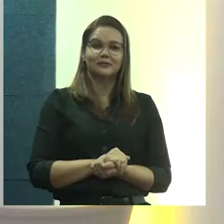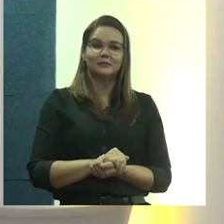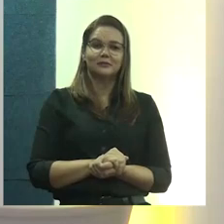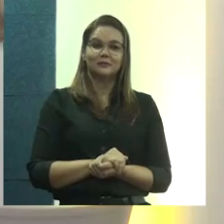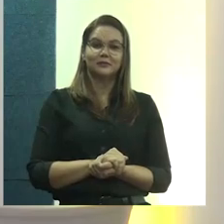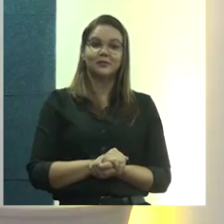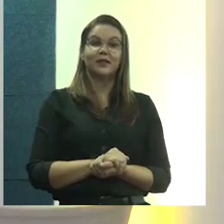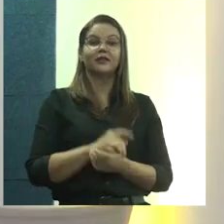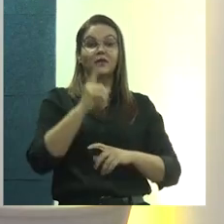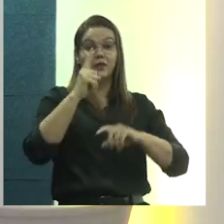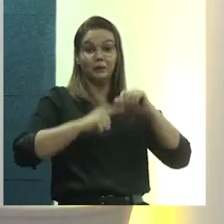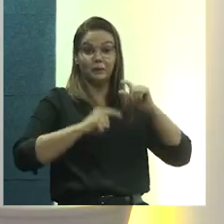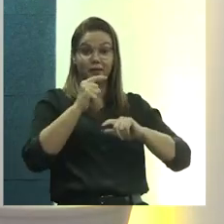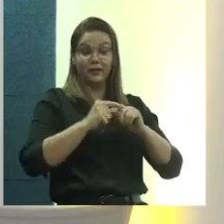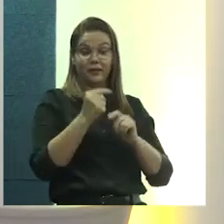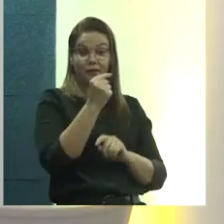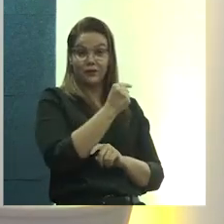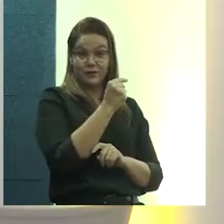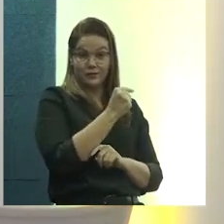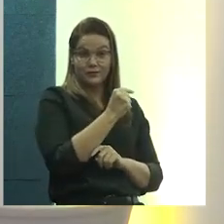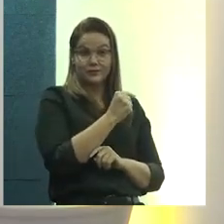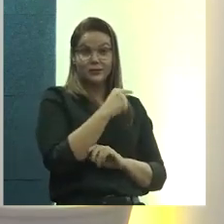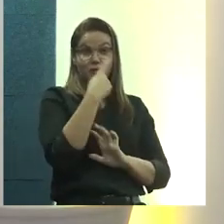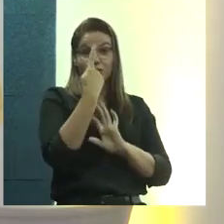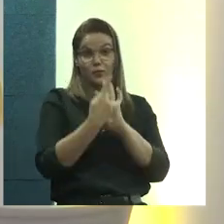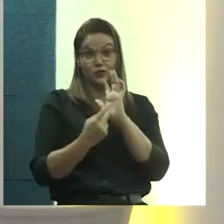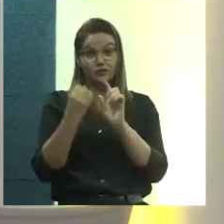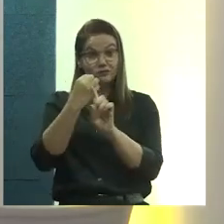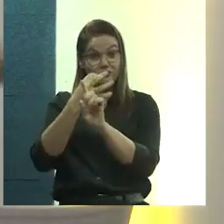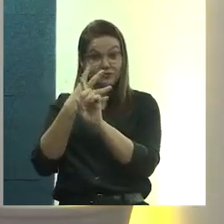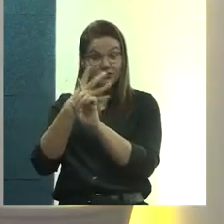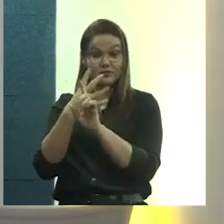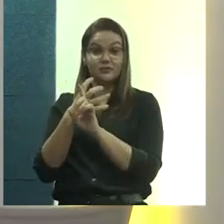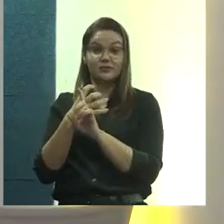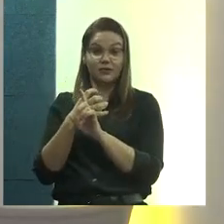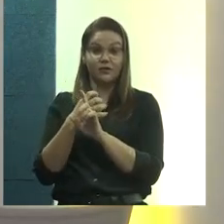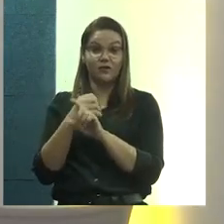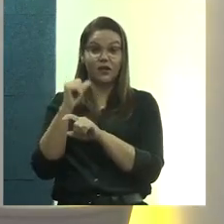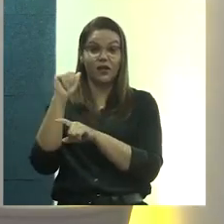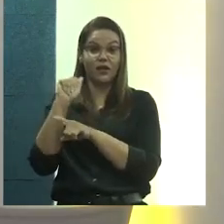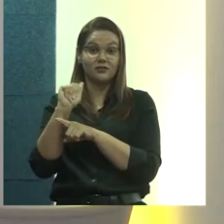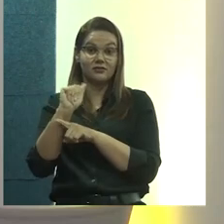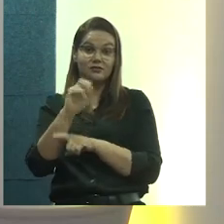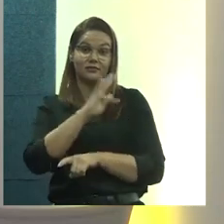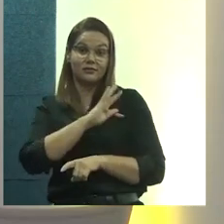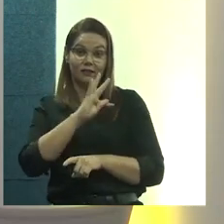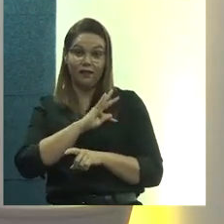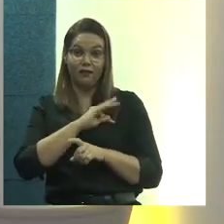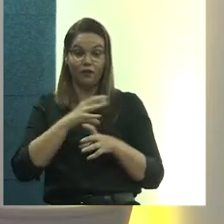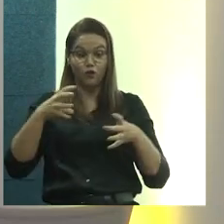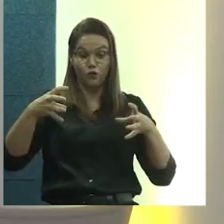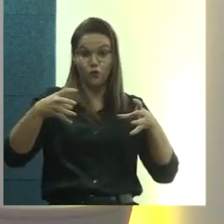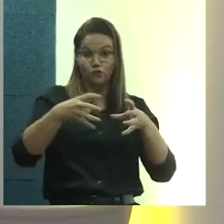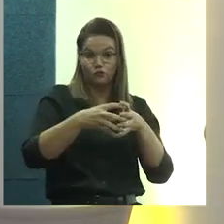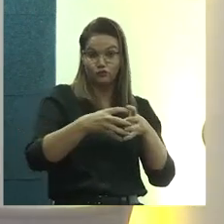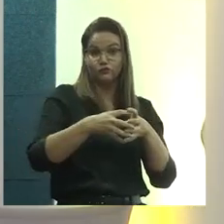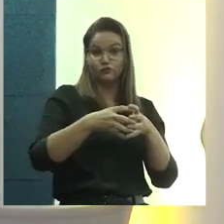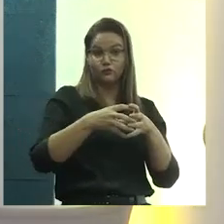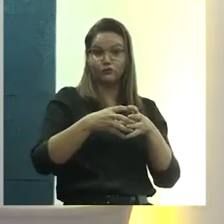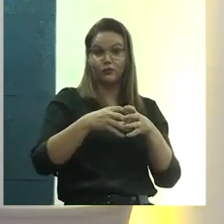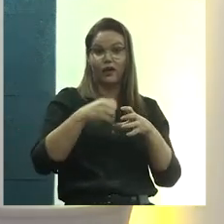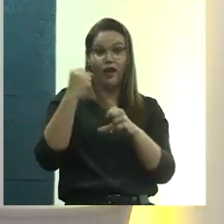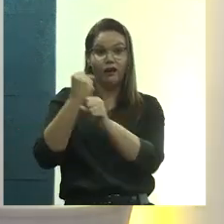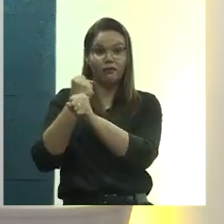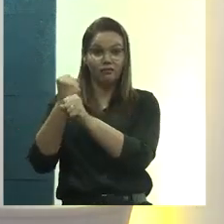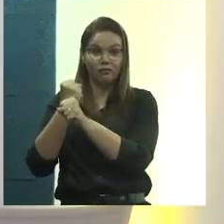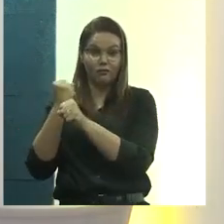Aqui, então, a gente tem algum material, esse primeiro projeto de extensão, que é a assistência técnica a moradores do conjunto arquitetônico, em que